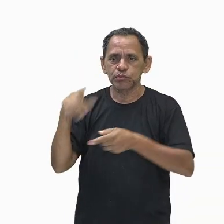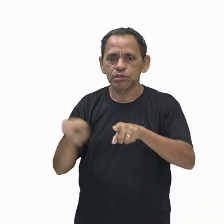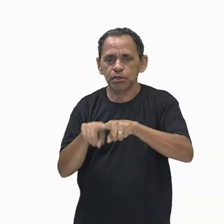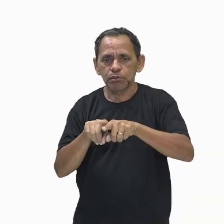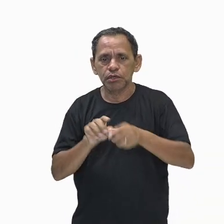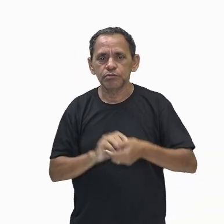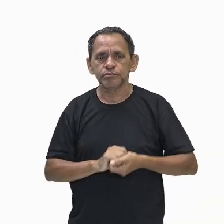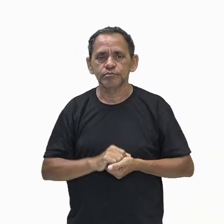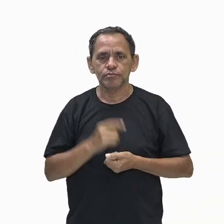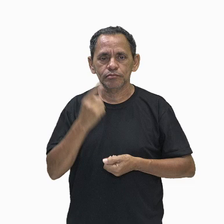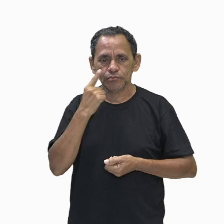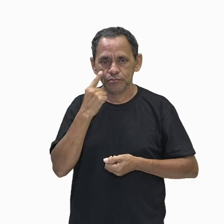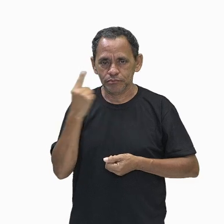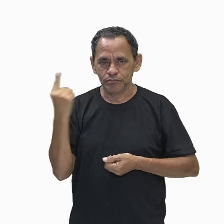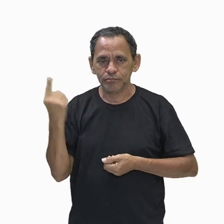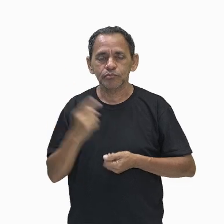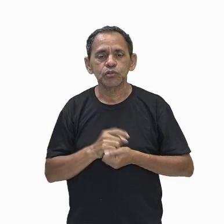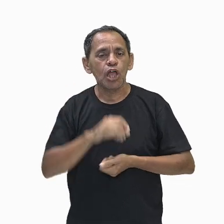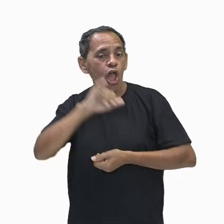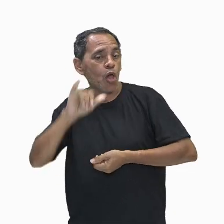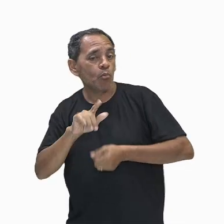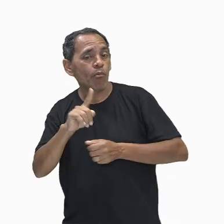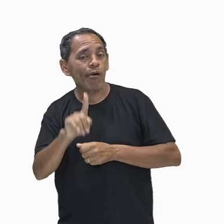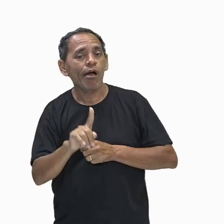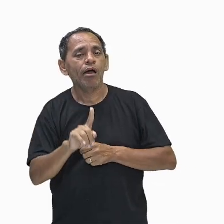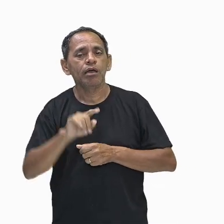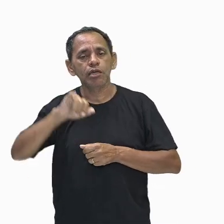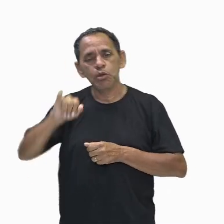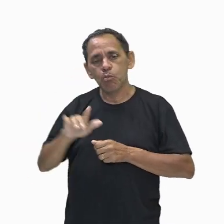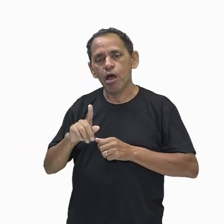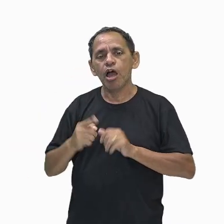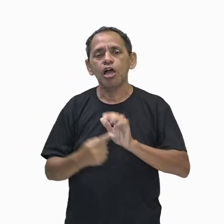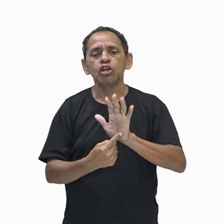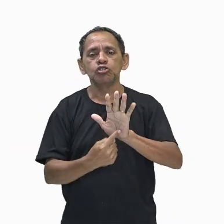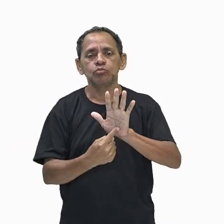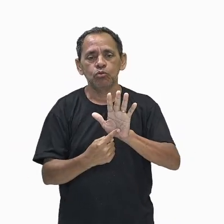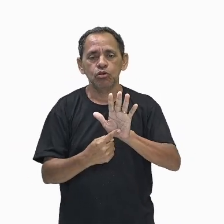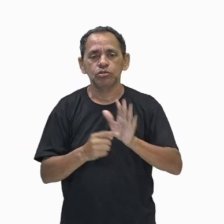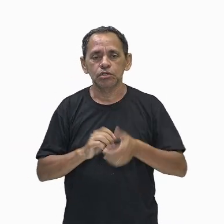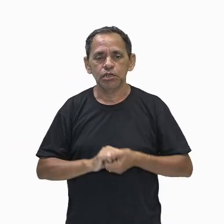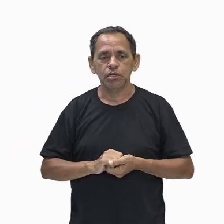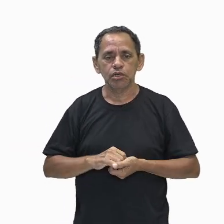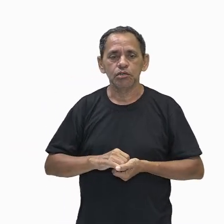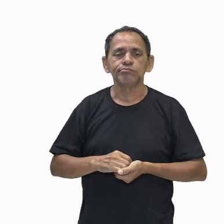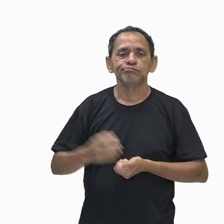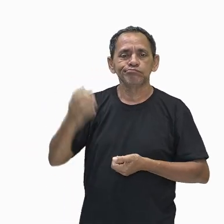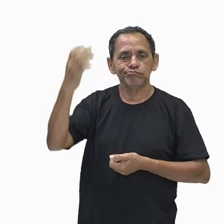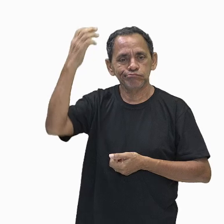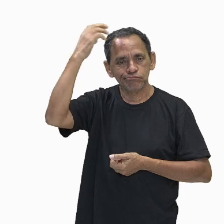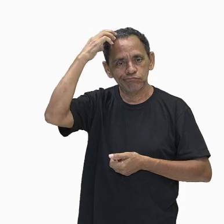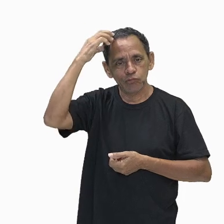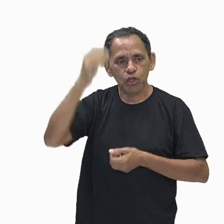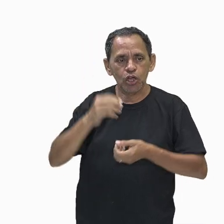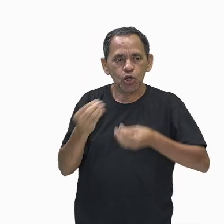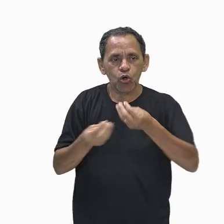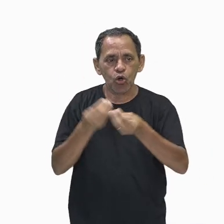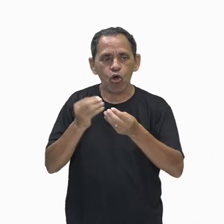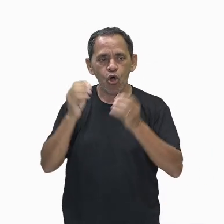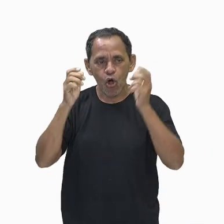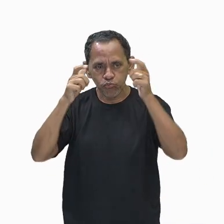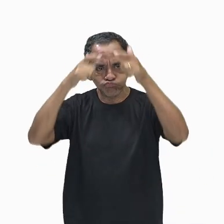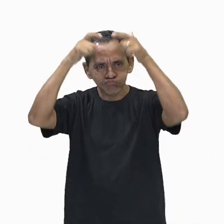imagem para vocês, que é, então, das coroas, tá? Nós temos, então, aí, do Baixo Egito, as